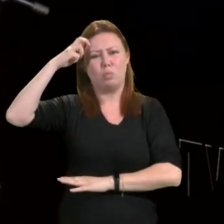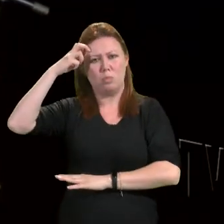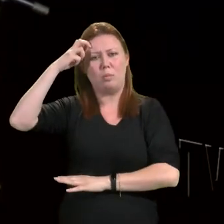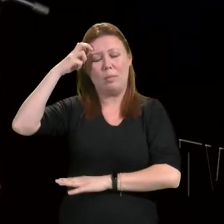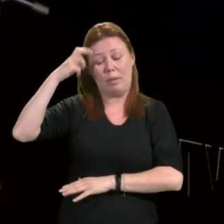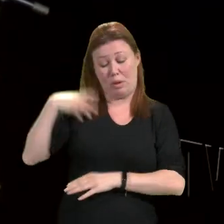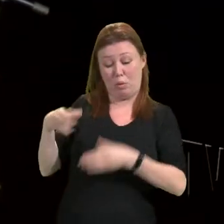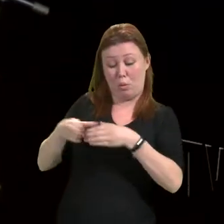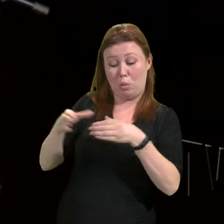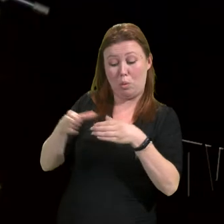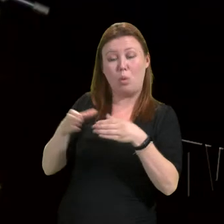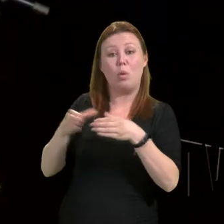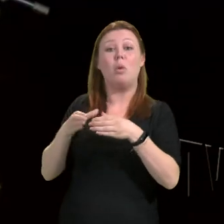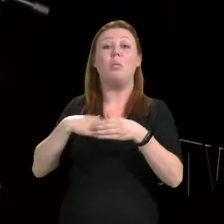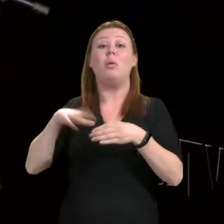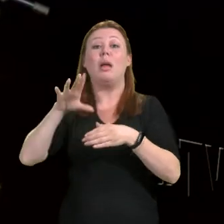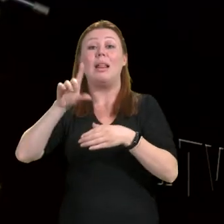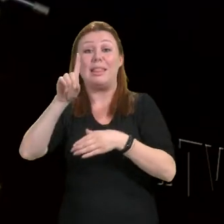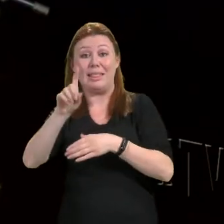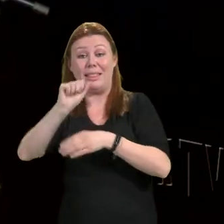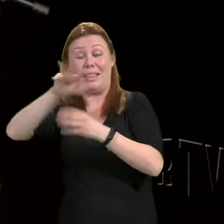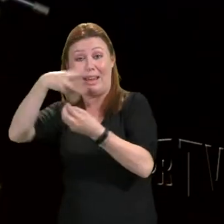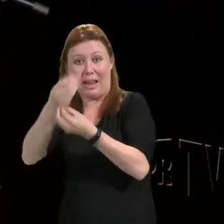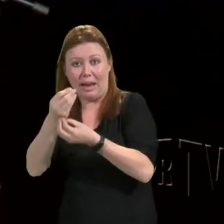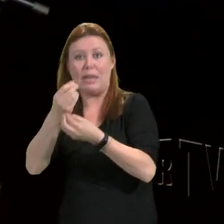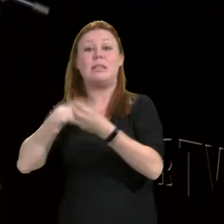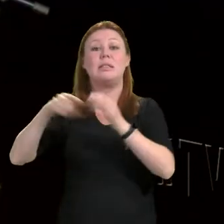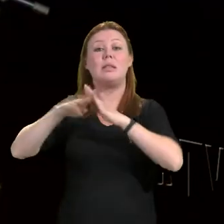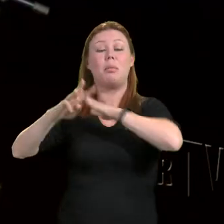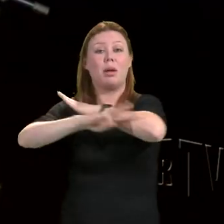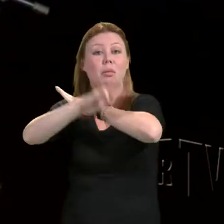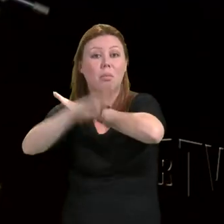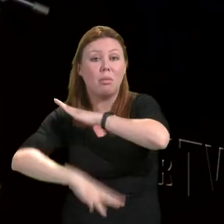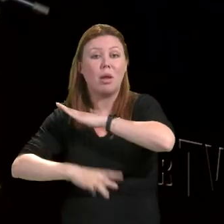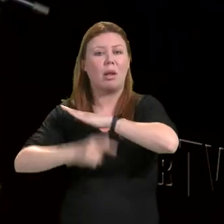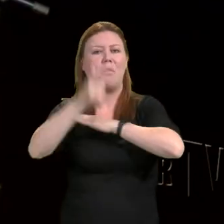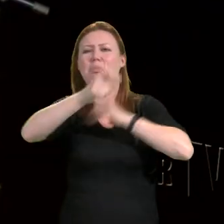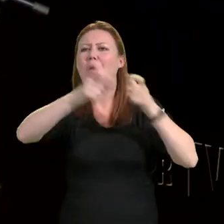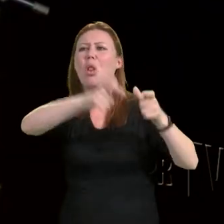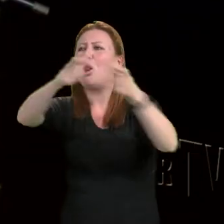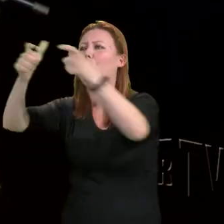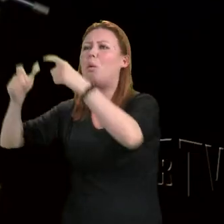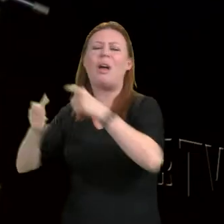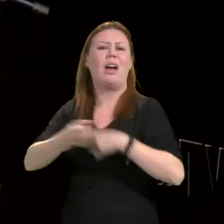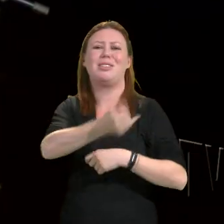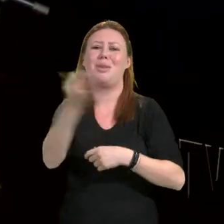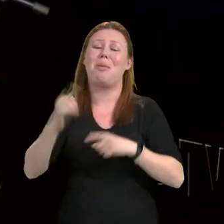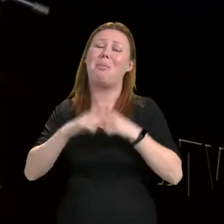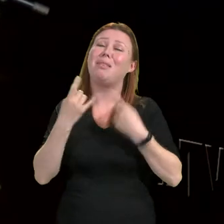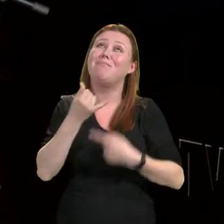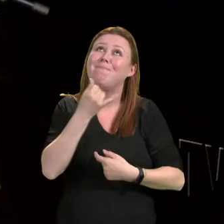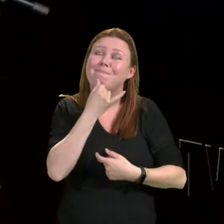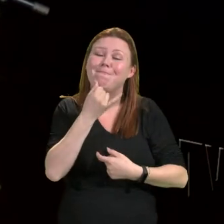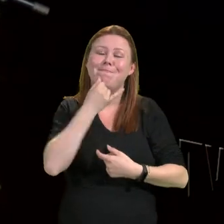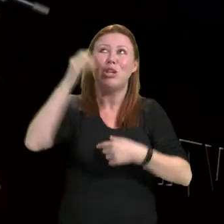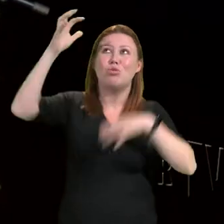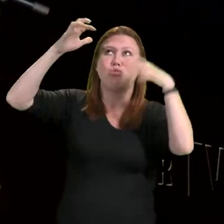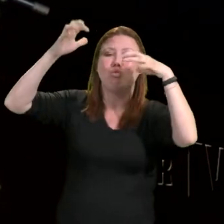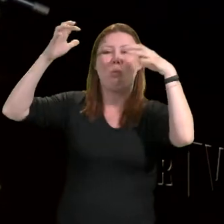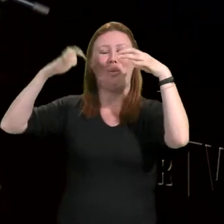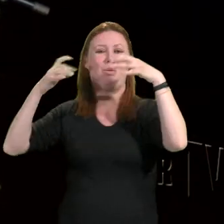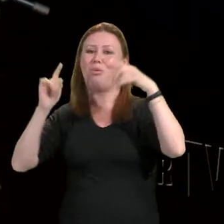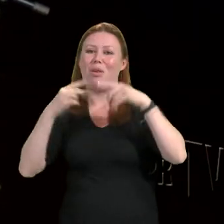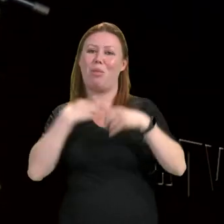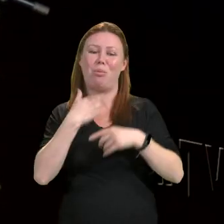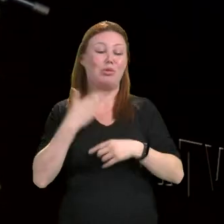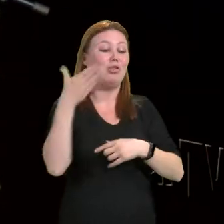culturais do De Artes, no prédio histórico, em outros lugares. Lastimavelmente, o clima não ajudou, não pudemos estar na